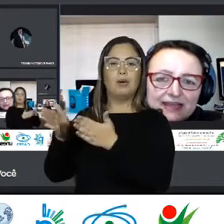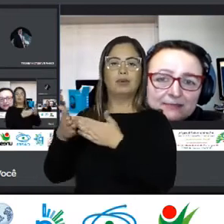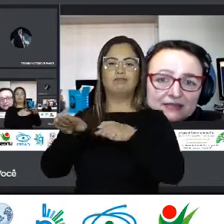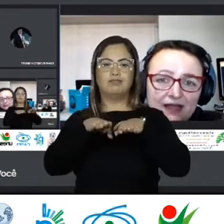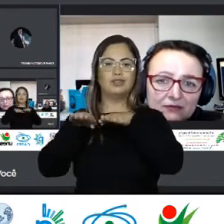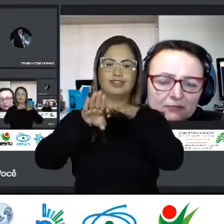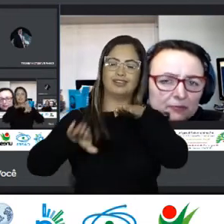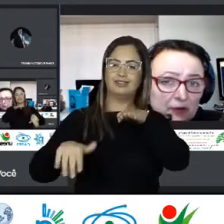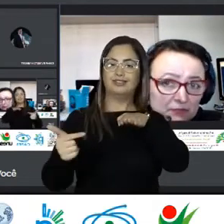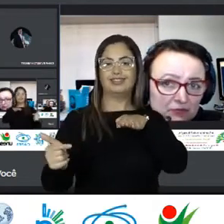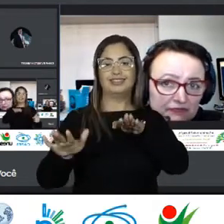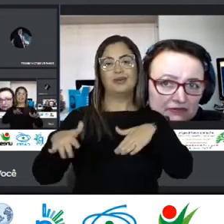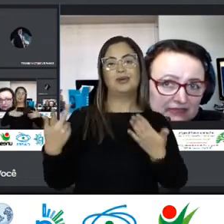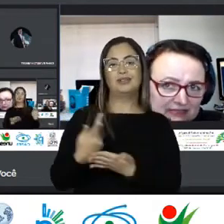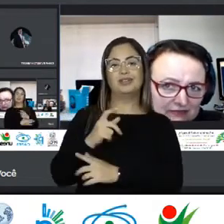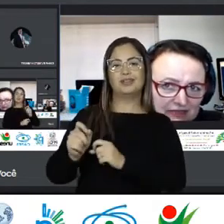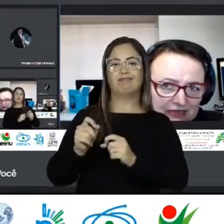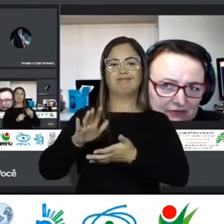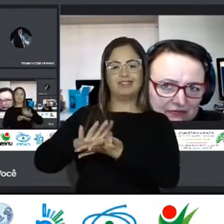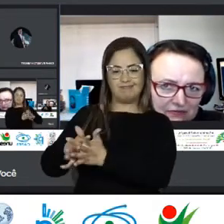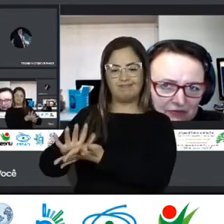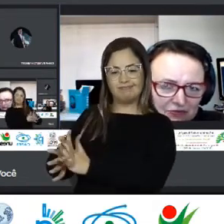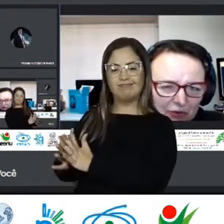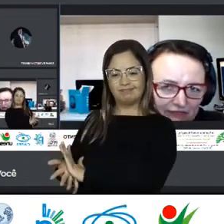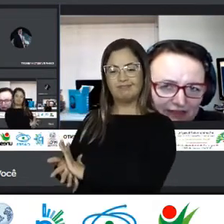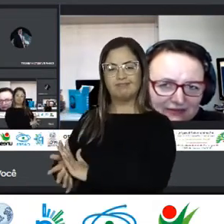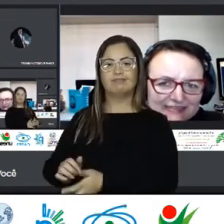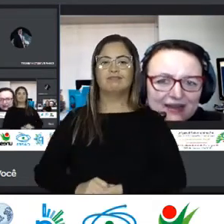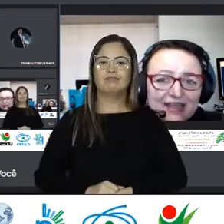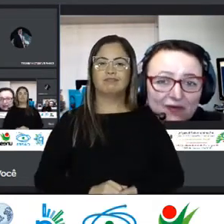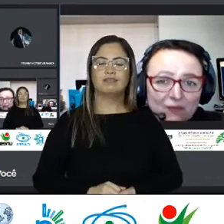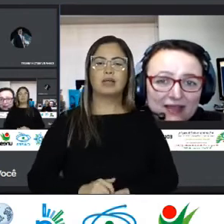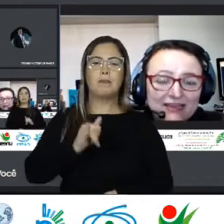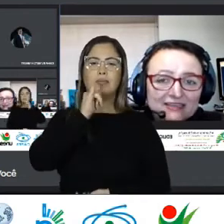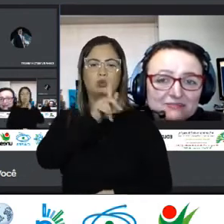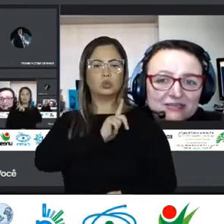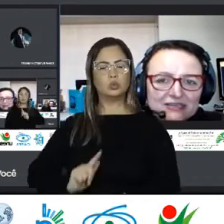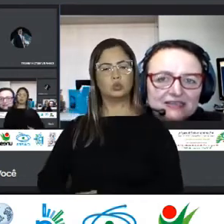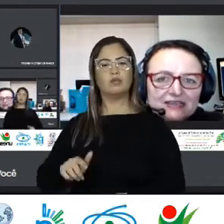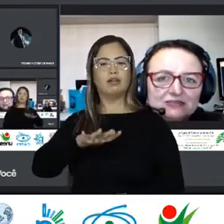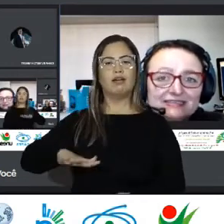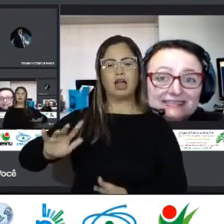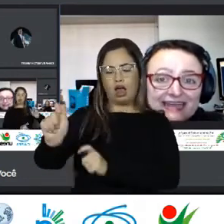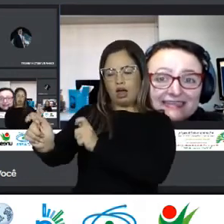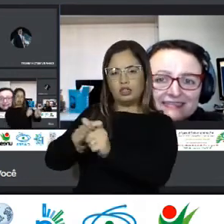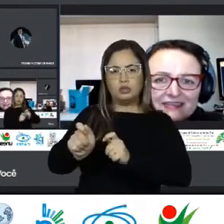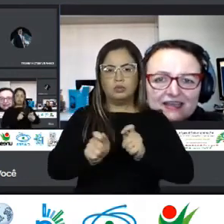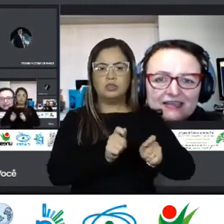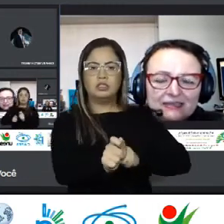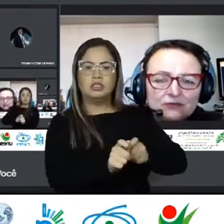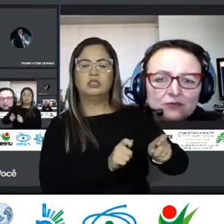indivíduo Que chega sem capital Para o próprio governo Estado italiano Eu digo o governo Nessa hora Como aquele que administra Isso nas